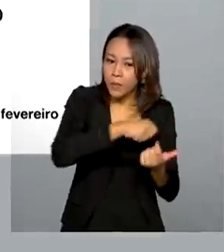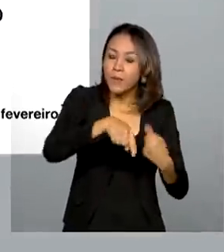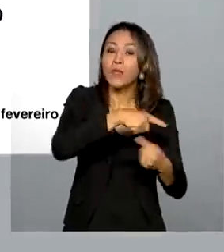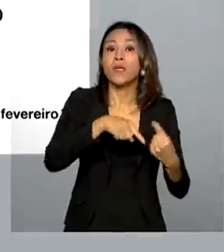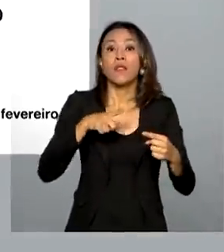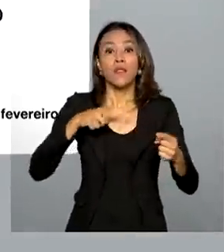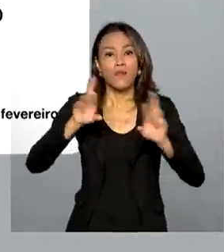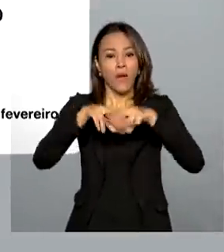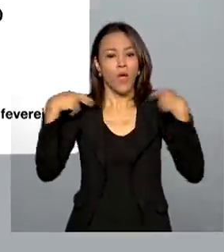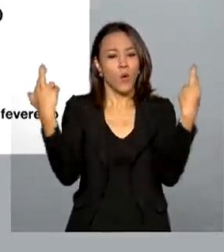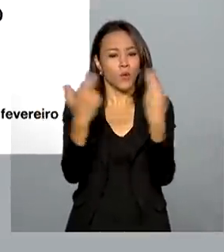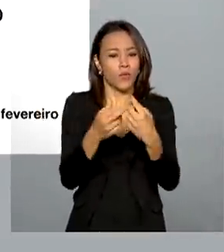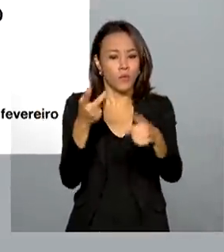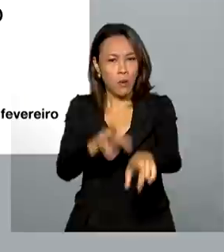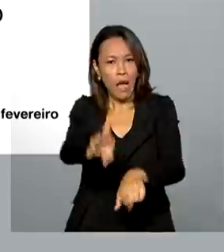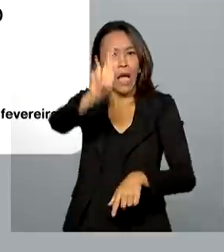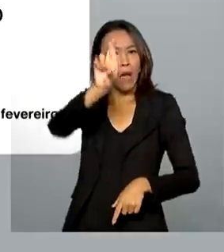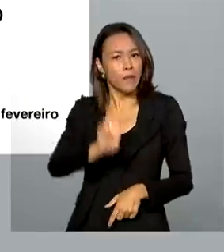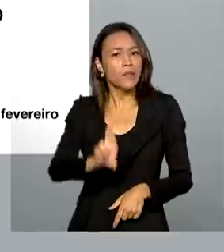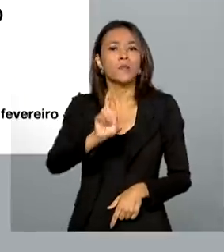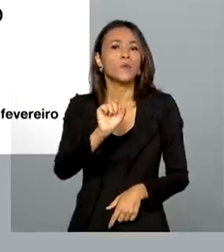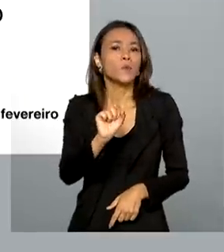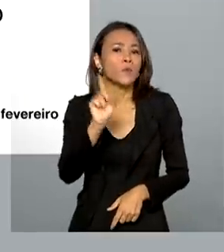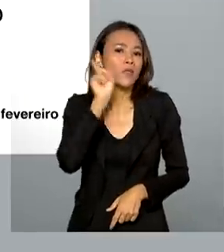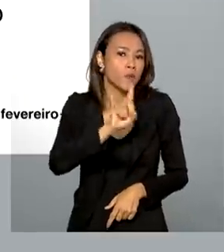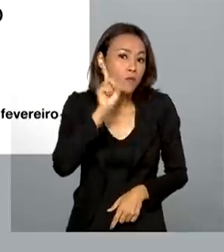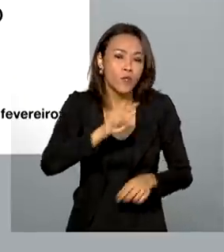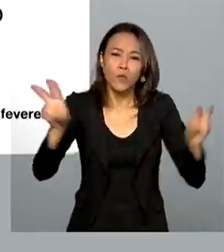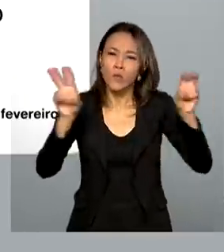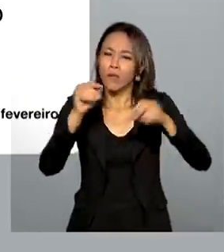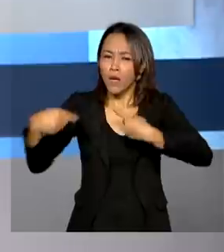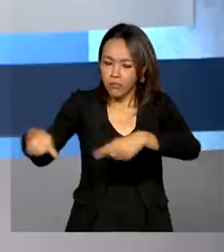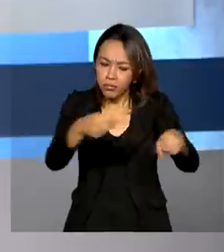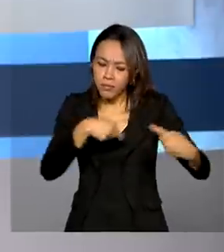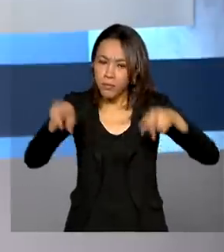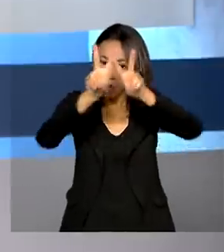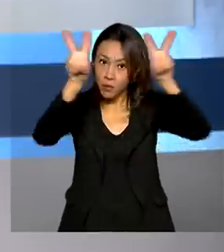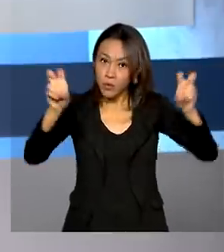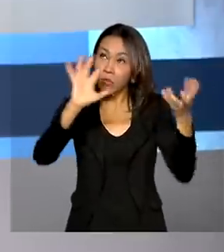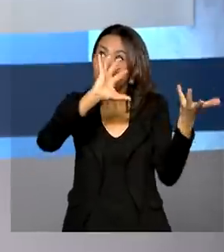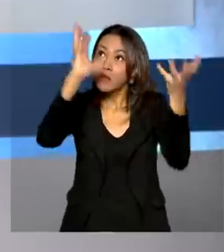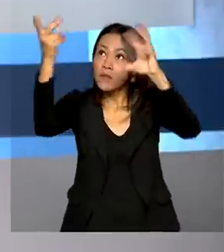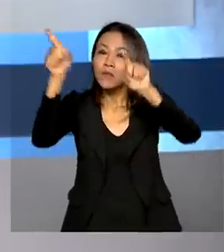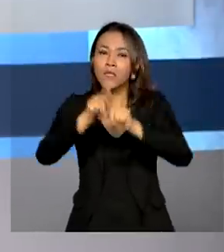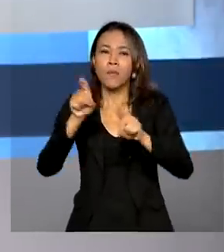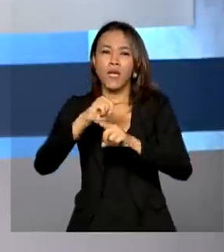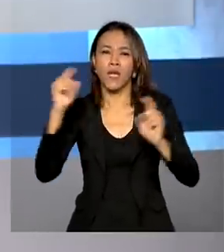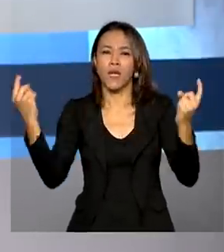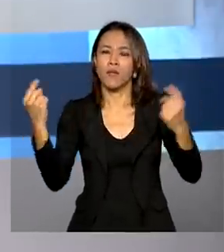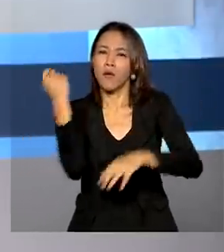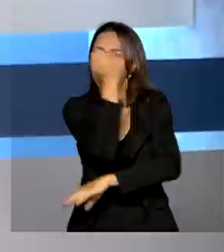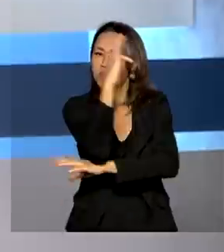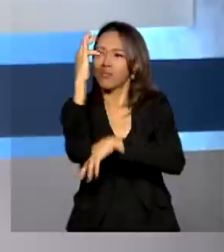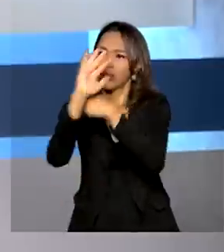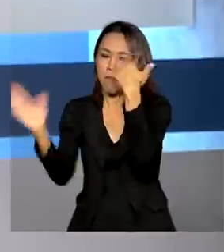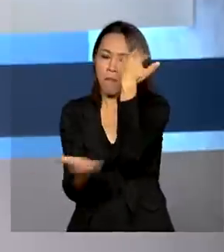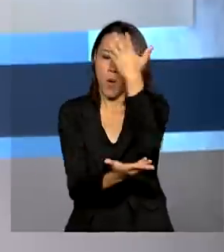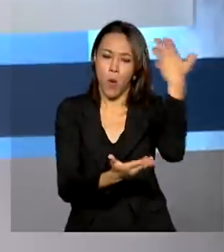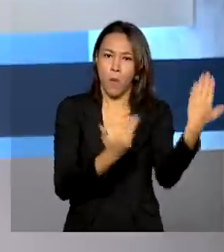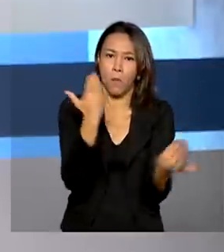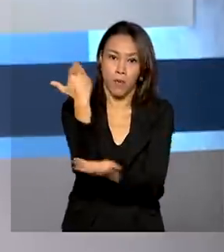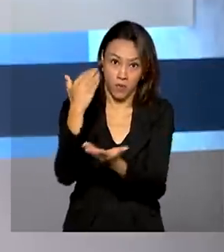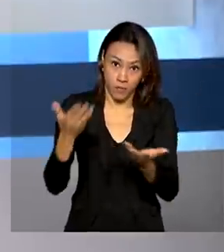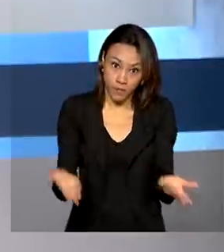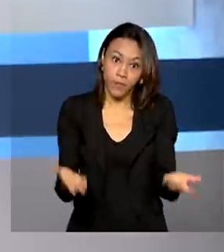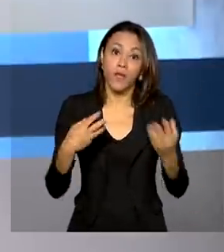representante especial dos Estados Unidos, para discutir mudanças climáticas e o combate ao desmatamento. Em vídeo postado nas redes sociais,